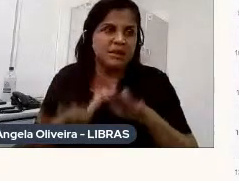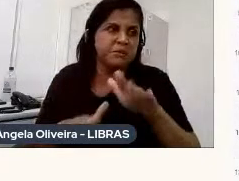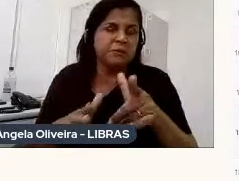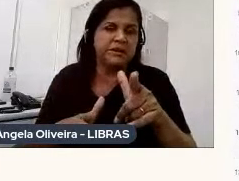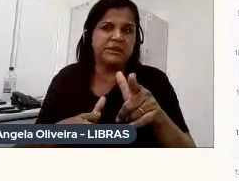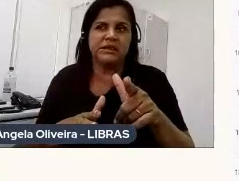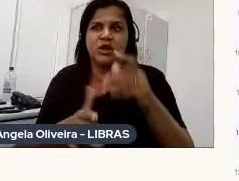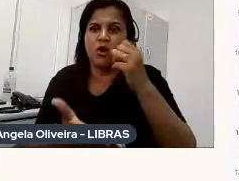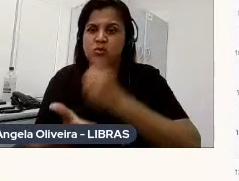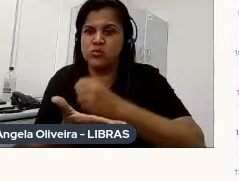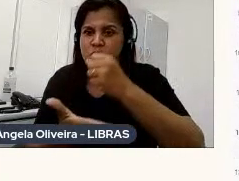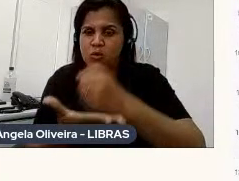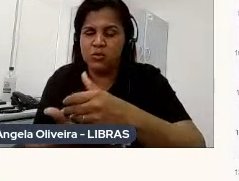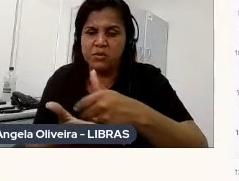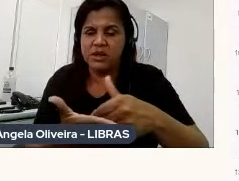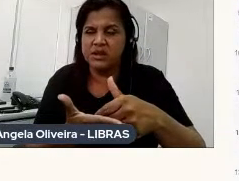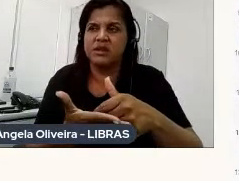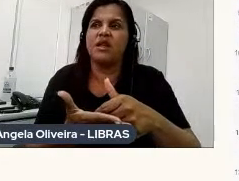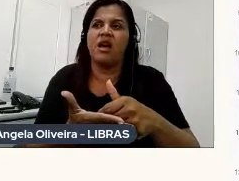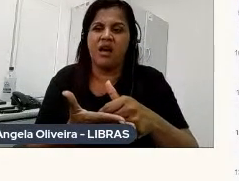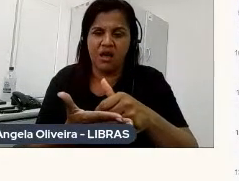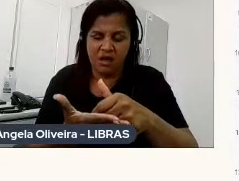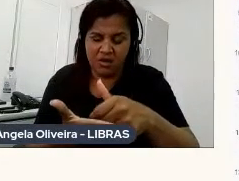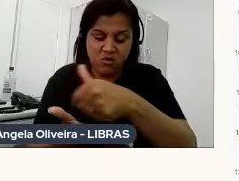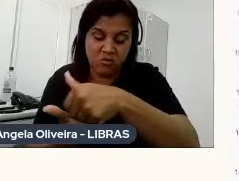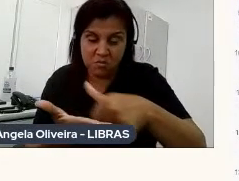que está ali impresso pelo som, né,